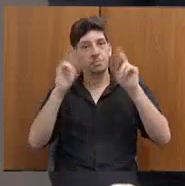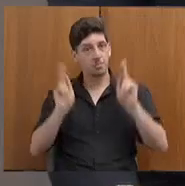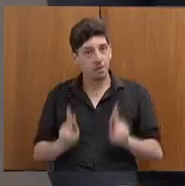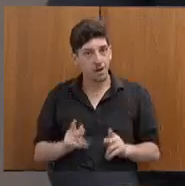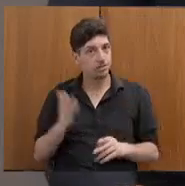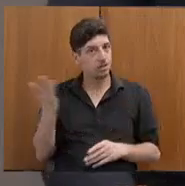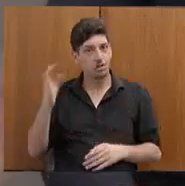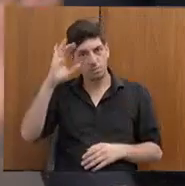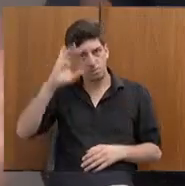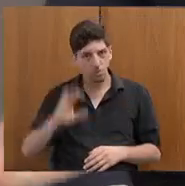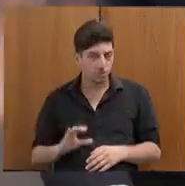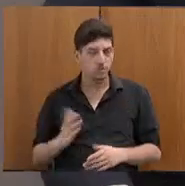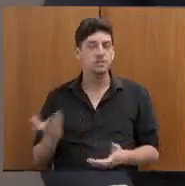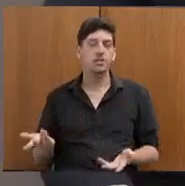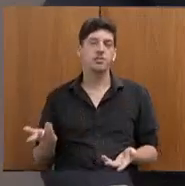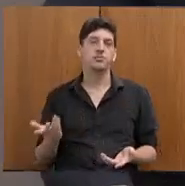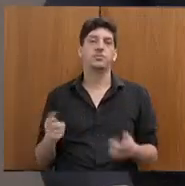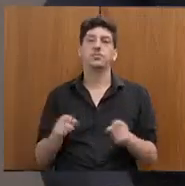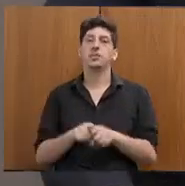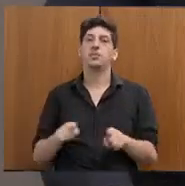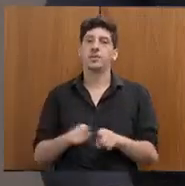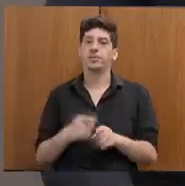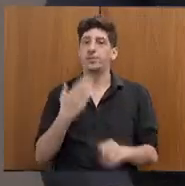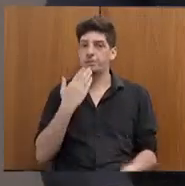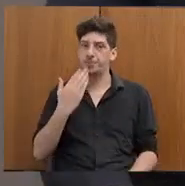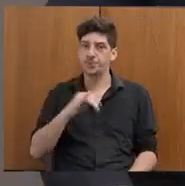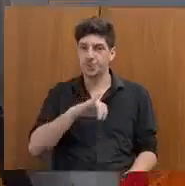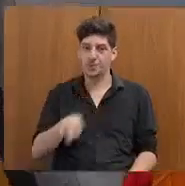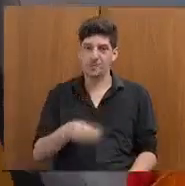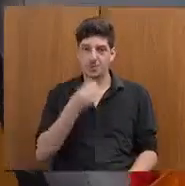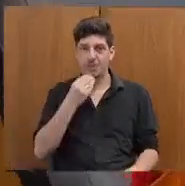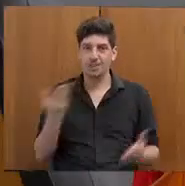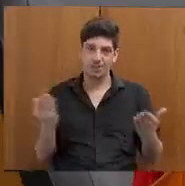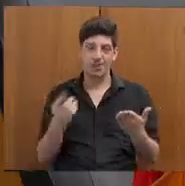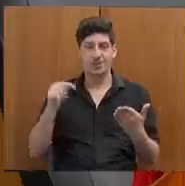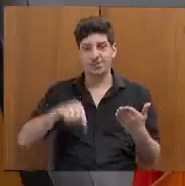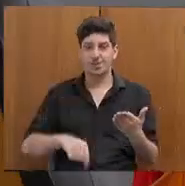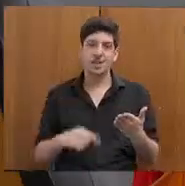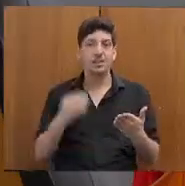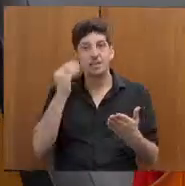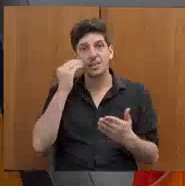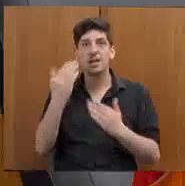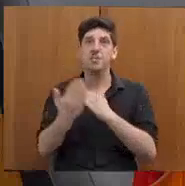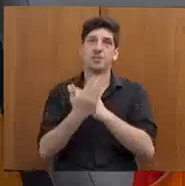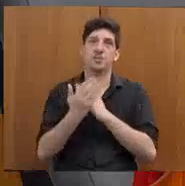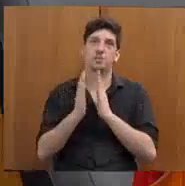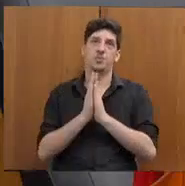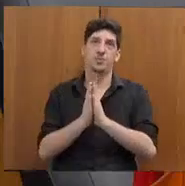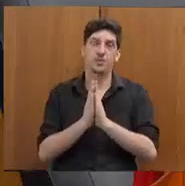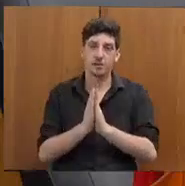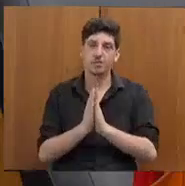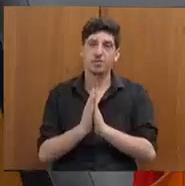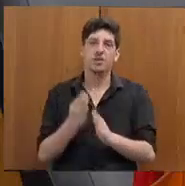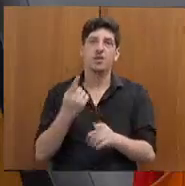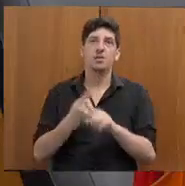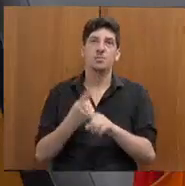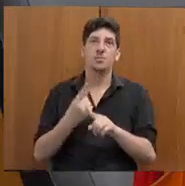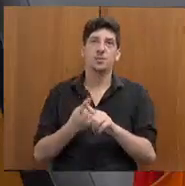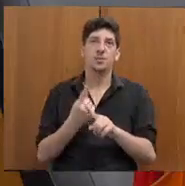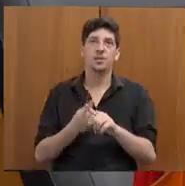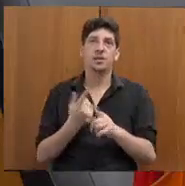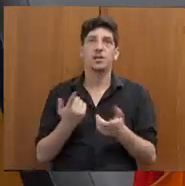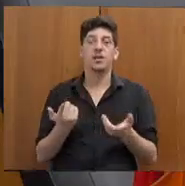preciso, até peço a oportunidade para nos ajudar nesse sentido, porque eu